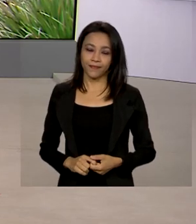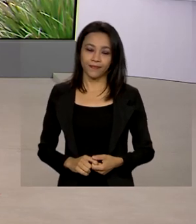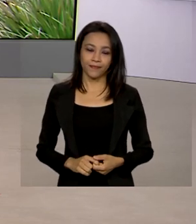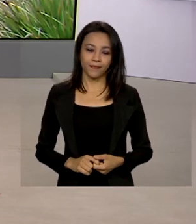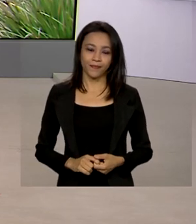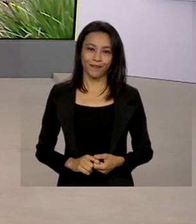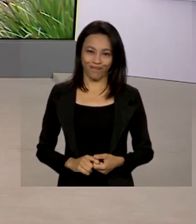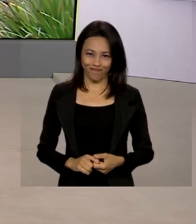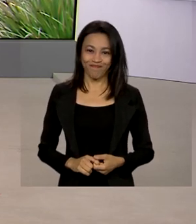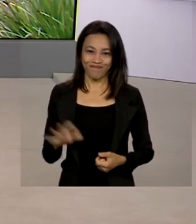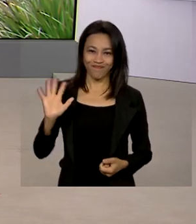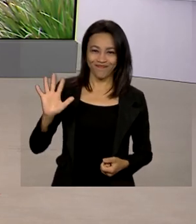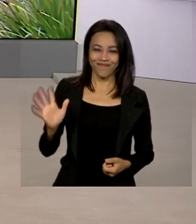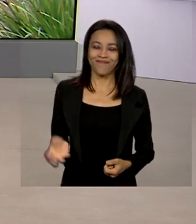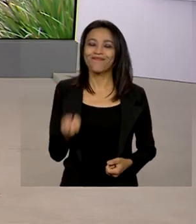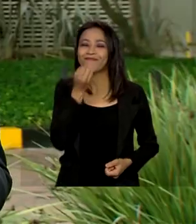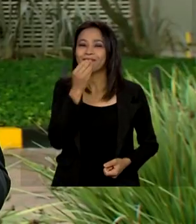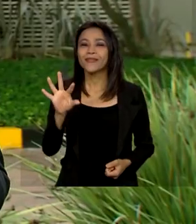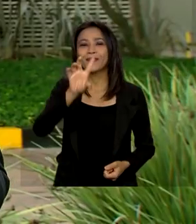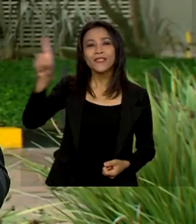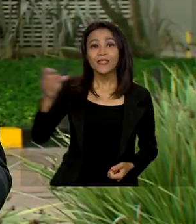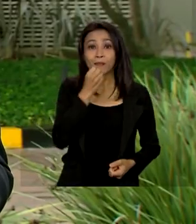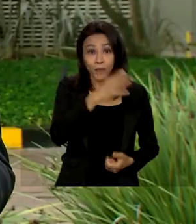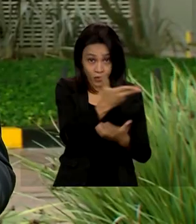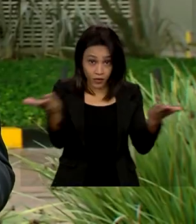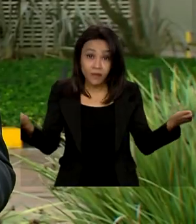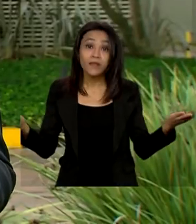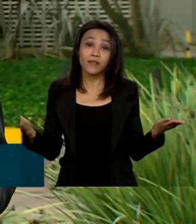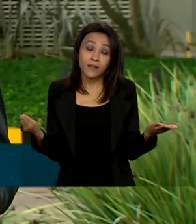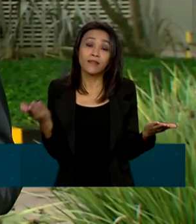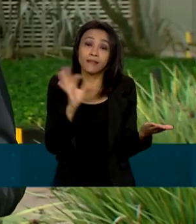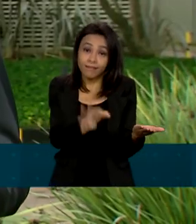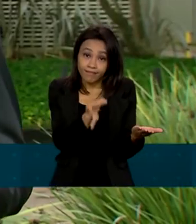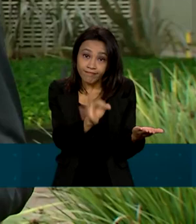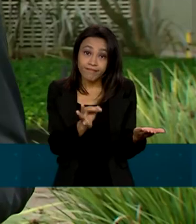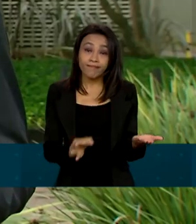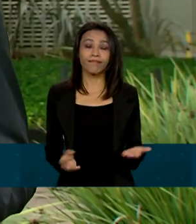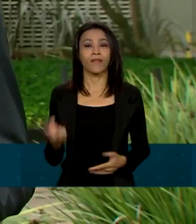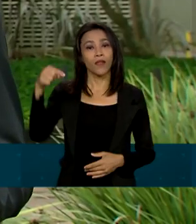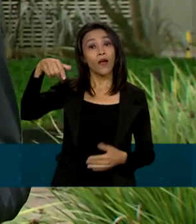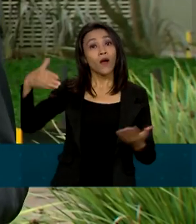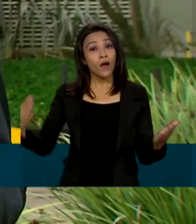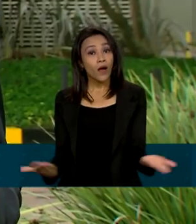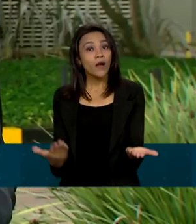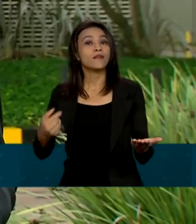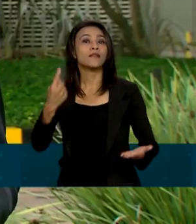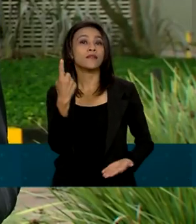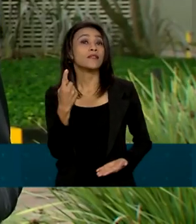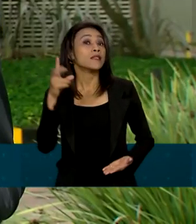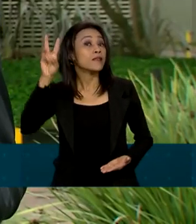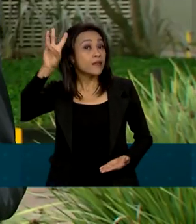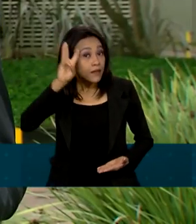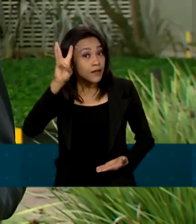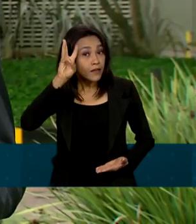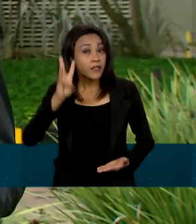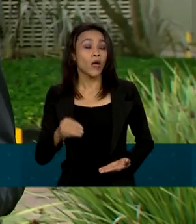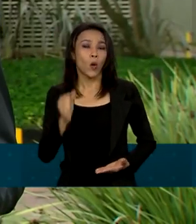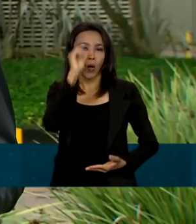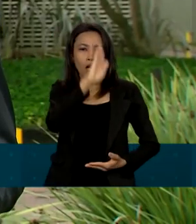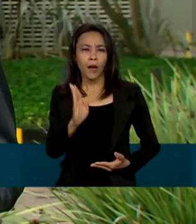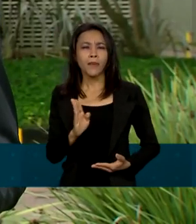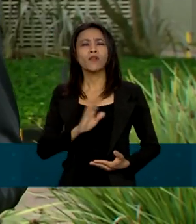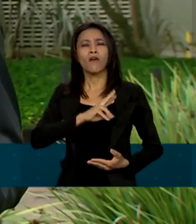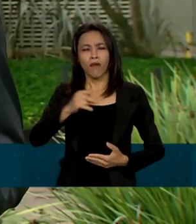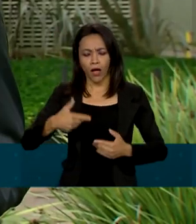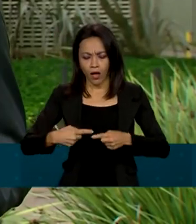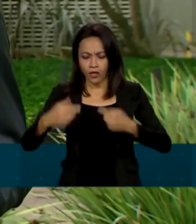Olá, Renata! Bom dia pra você e bom dia a todos. É isso mesmo, né? Nesta terça-feira, o Brasil vai lançar na COP 27 a